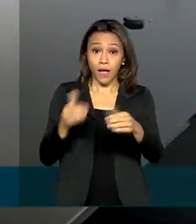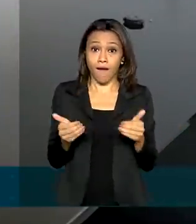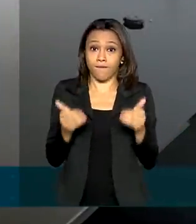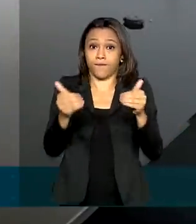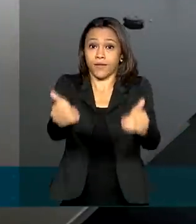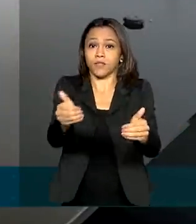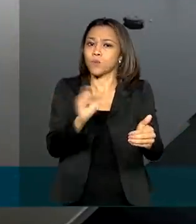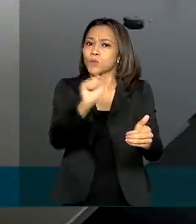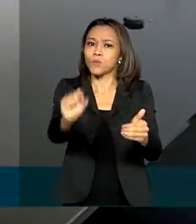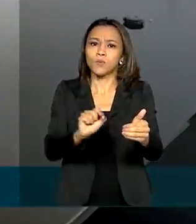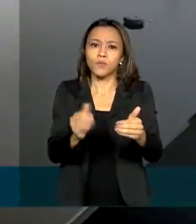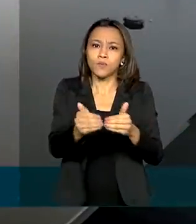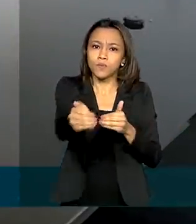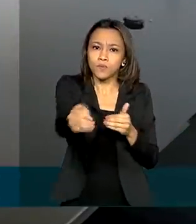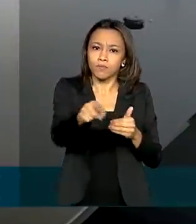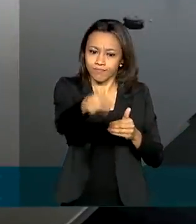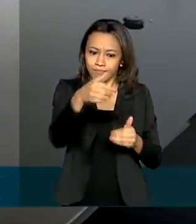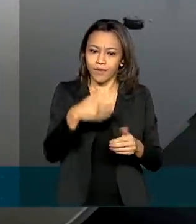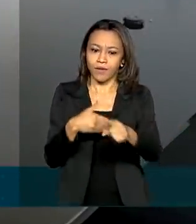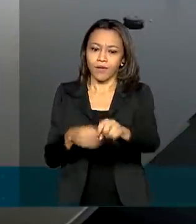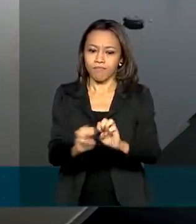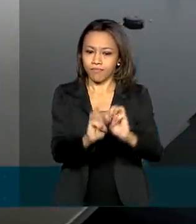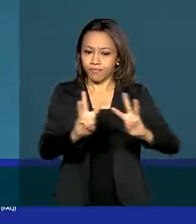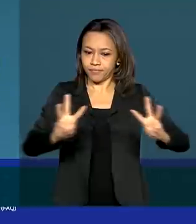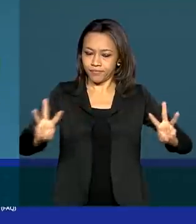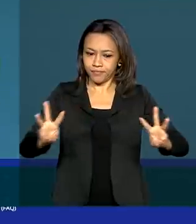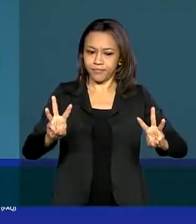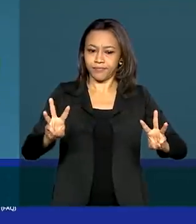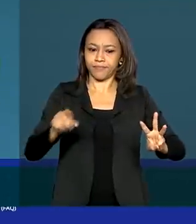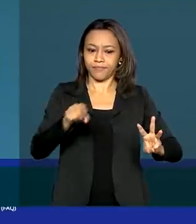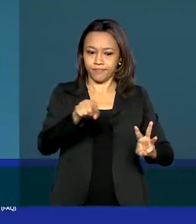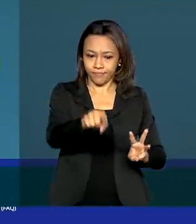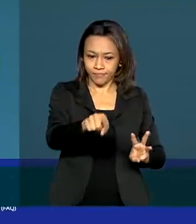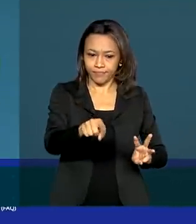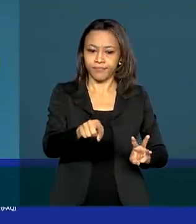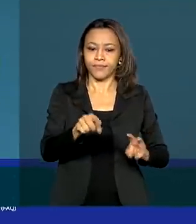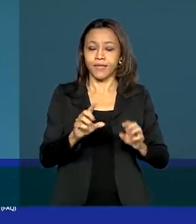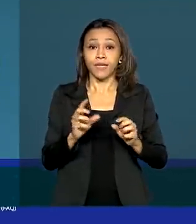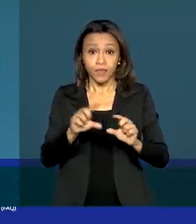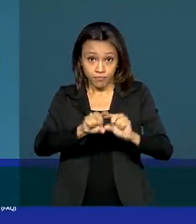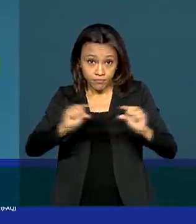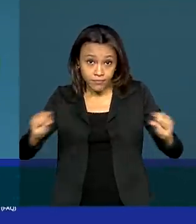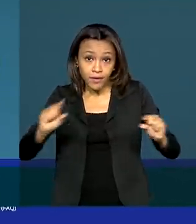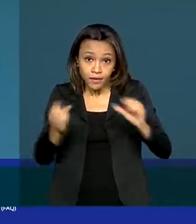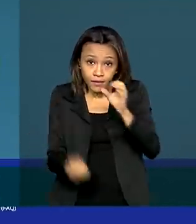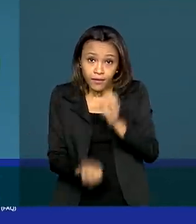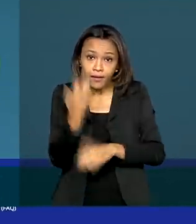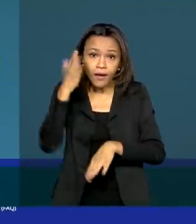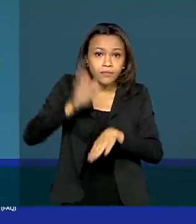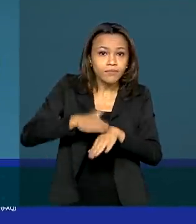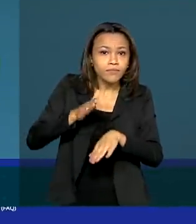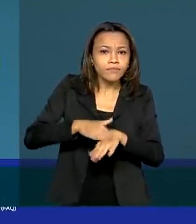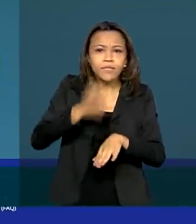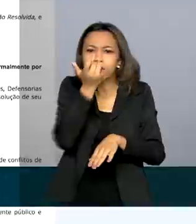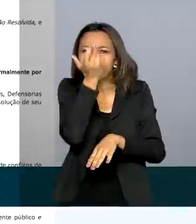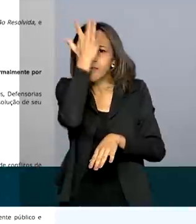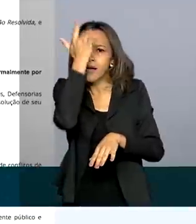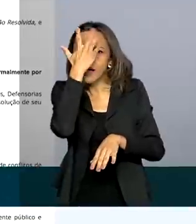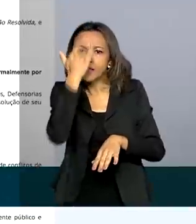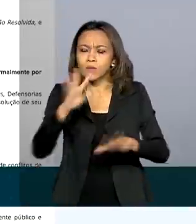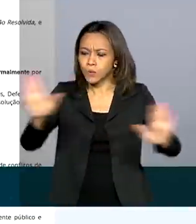oficial do governo federal consumidor.gov.br, criada para facilitar a